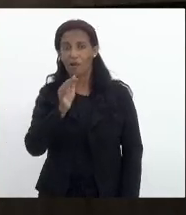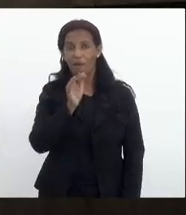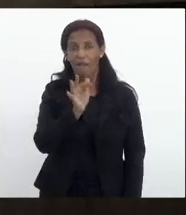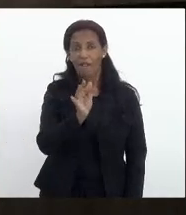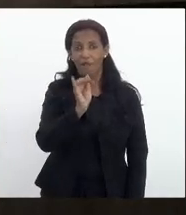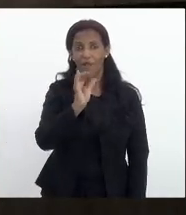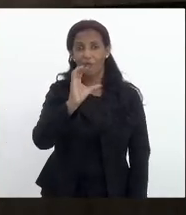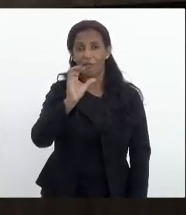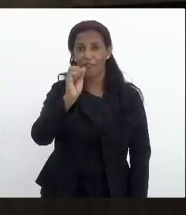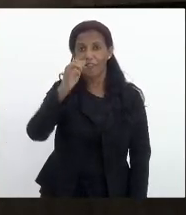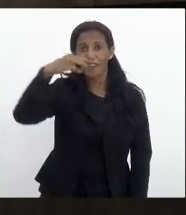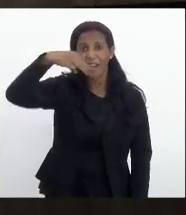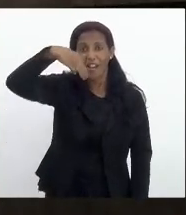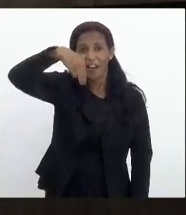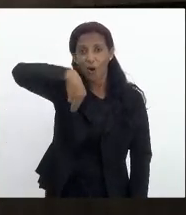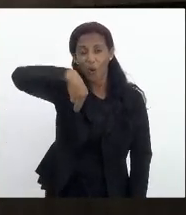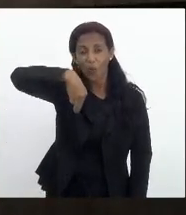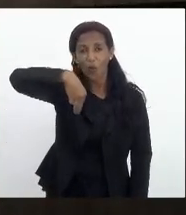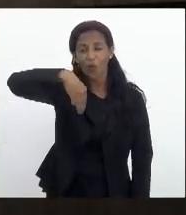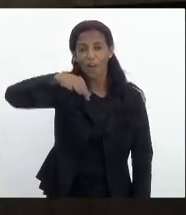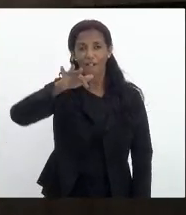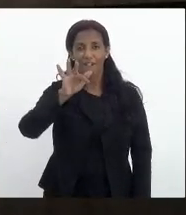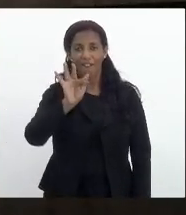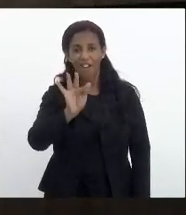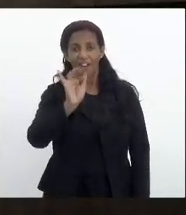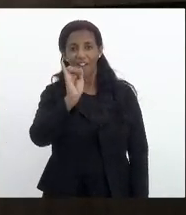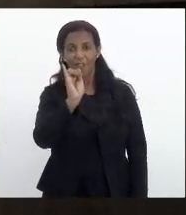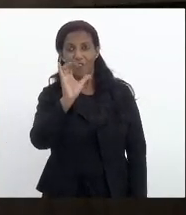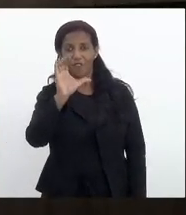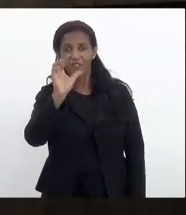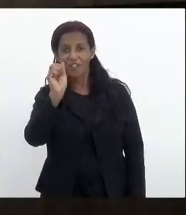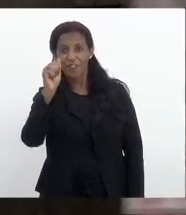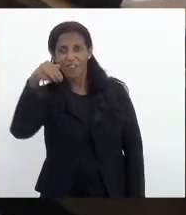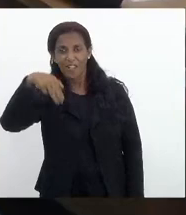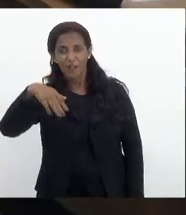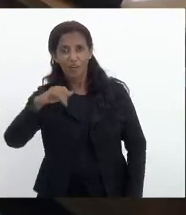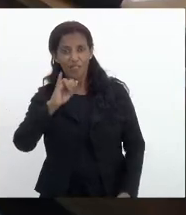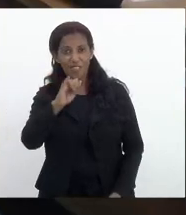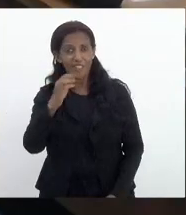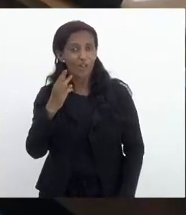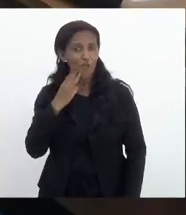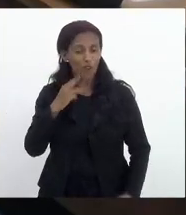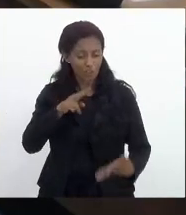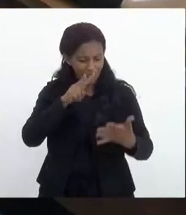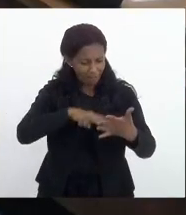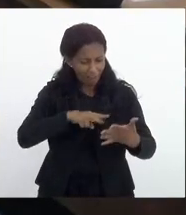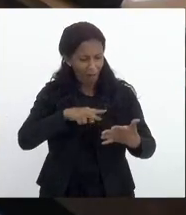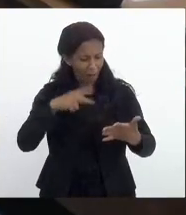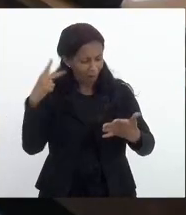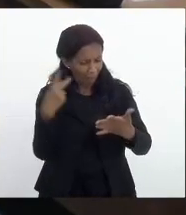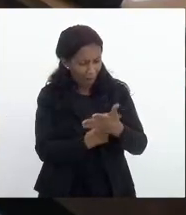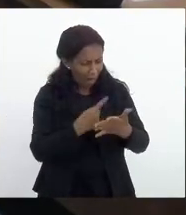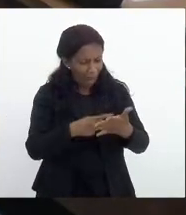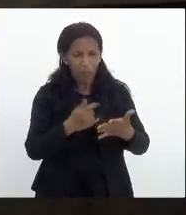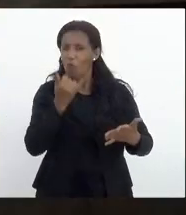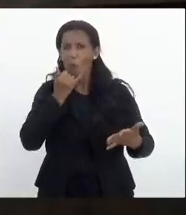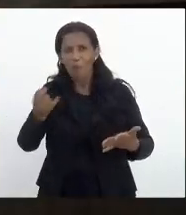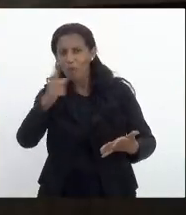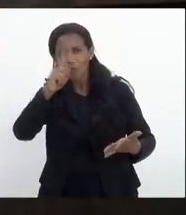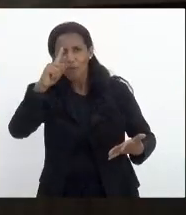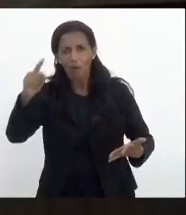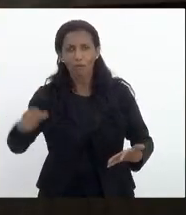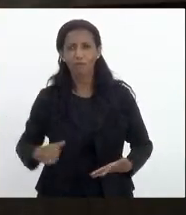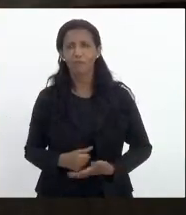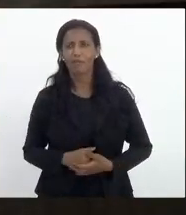apenas para corrigir senão o deputado Valdeck não me perdoaria portanto é o voto senhor